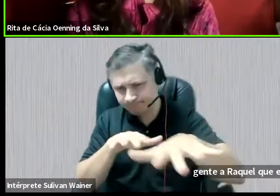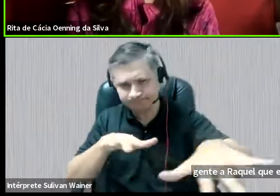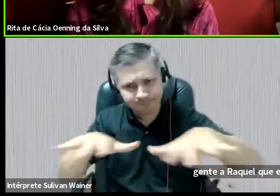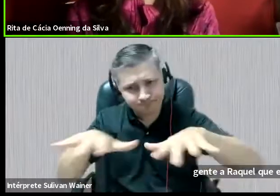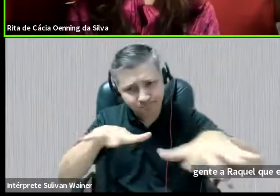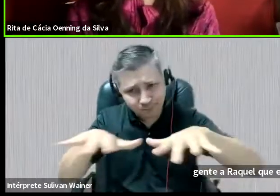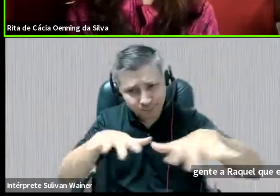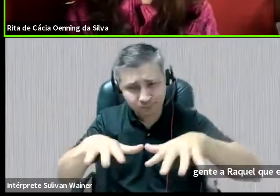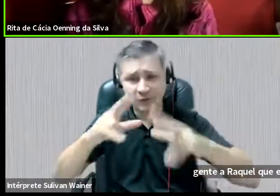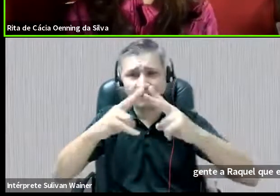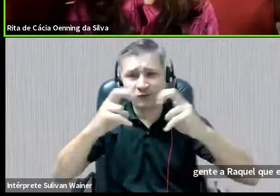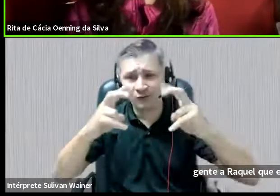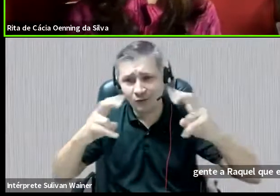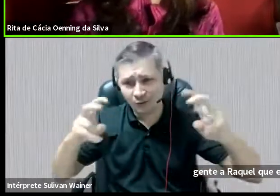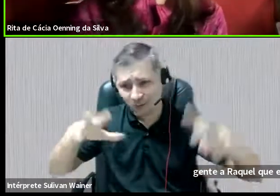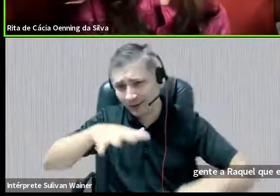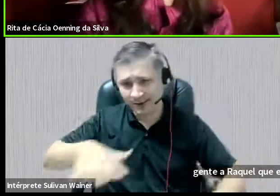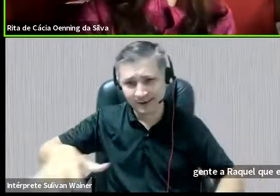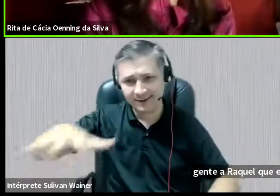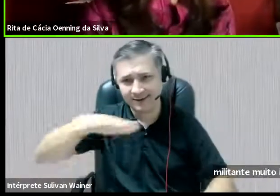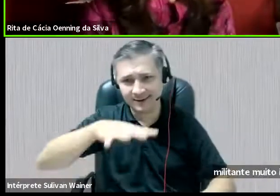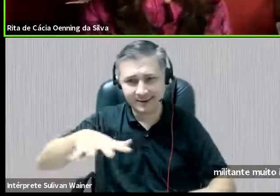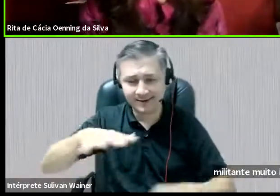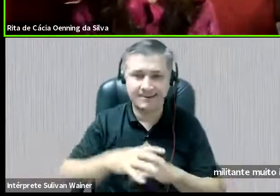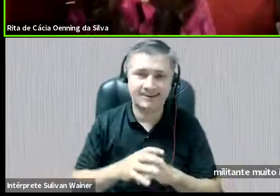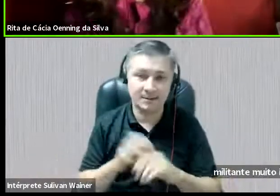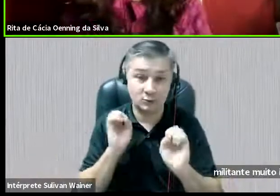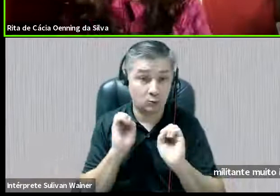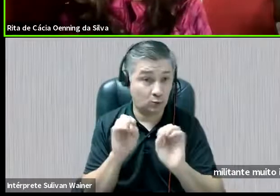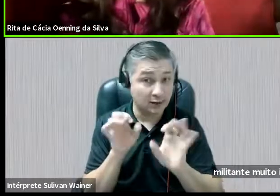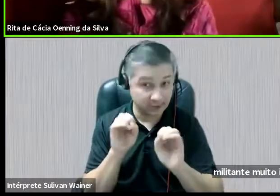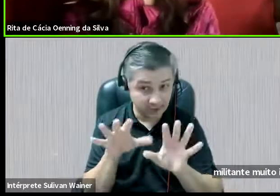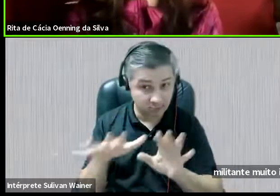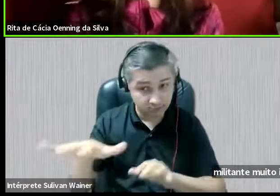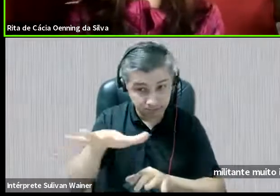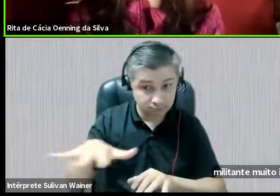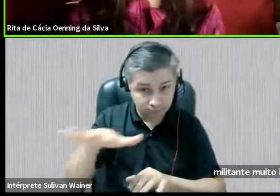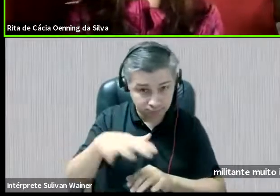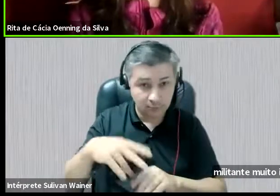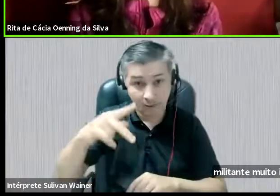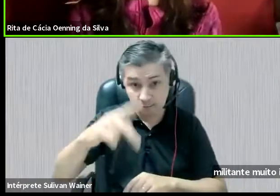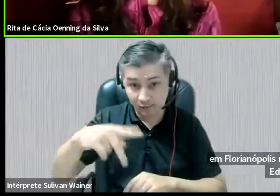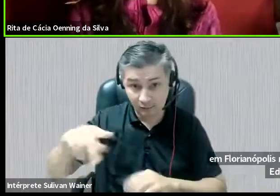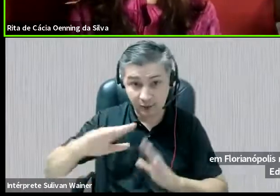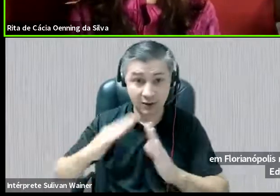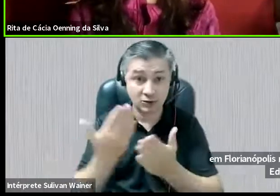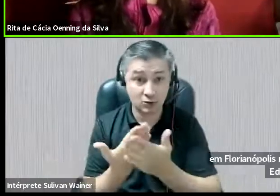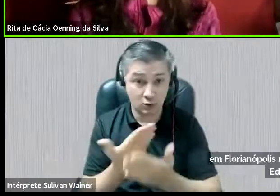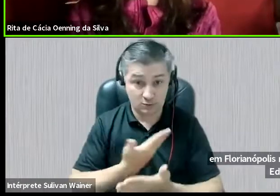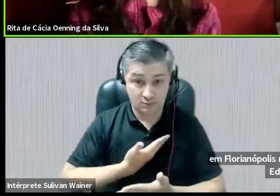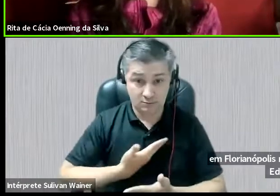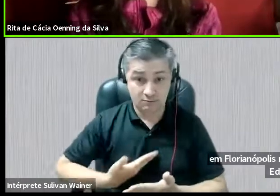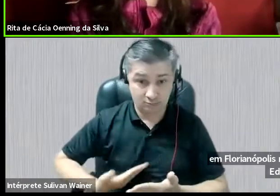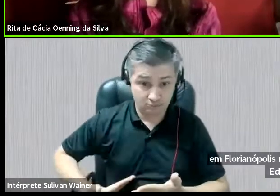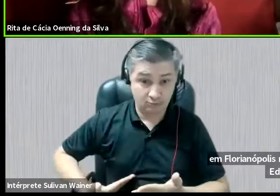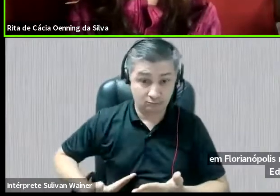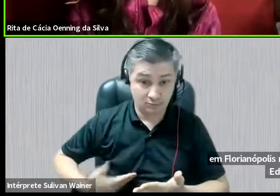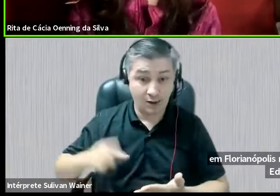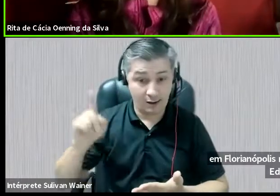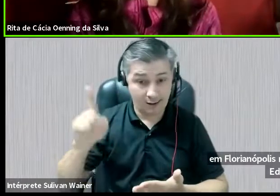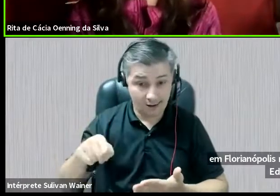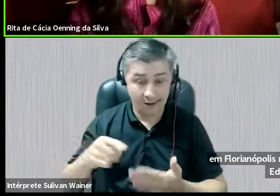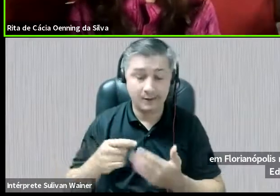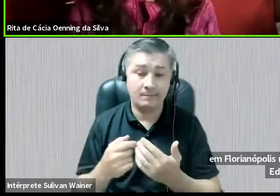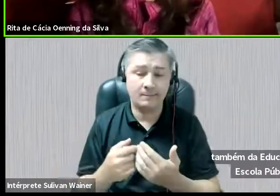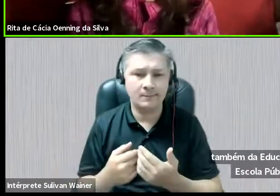em Florianópolis, na área também da educação. É professora da escola pública, o que faz... Ela é uma